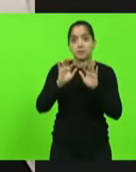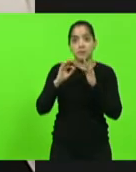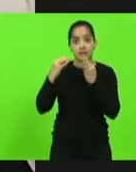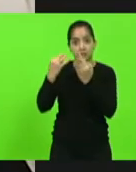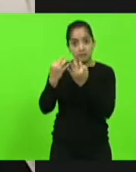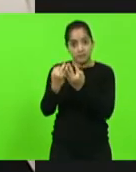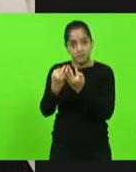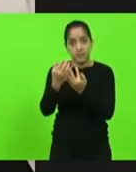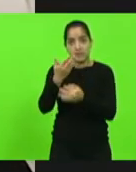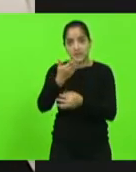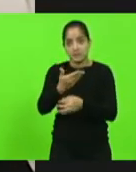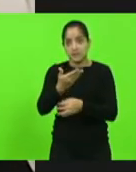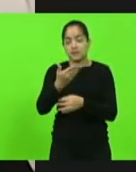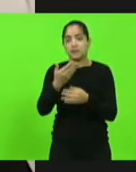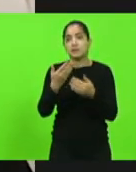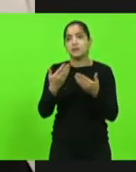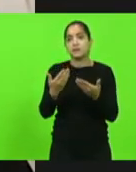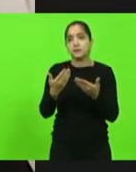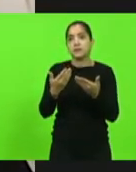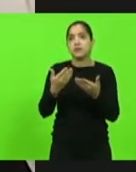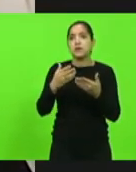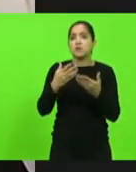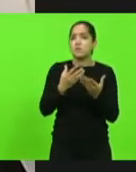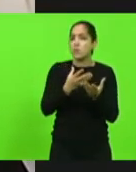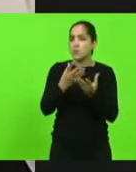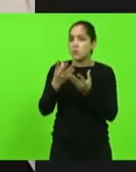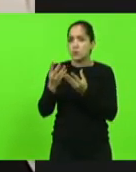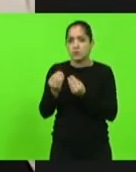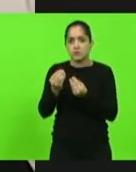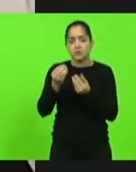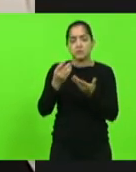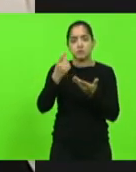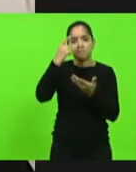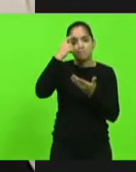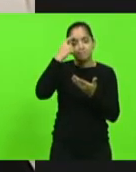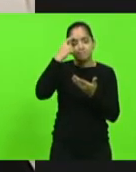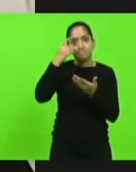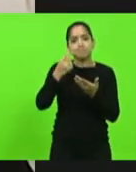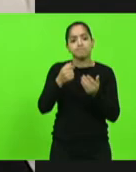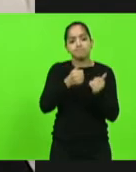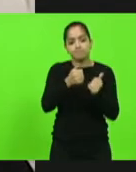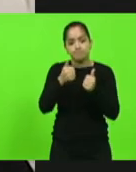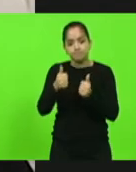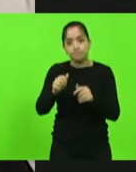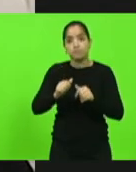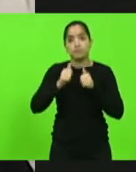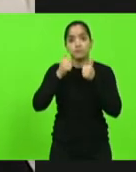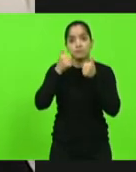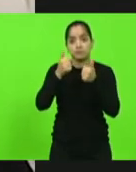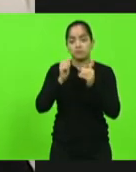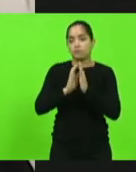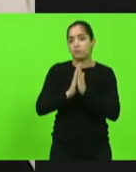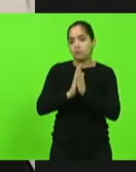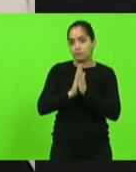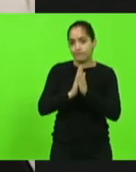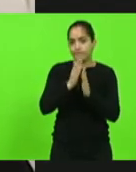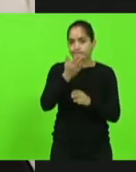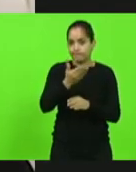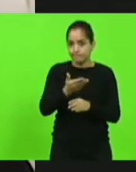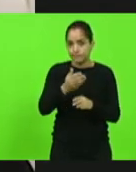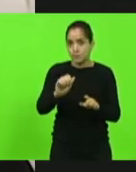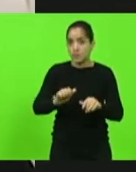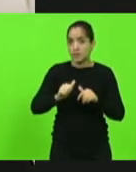policial, que muitas e muitas pessoas estão fazendo um pensamento muito positivo, estão em oração aí pela sua plena